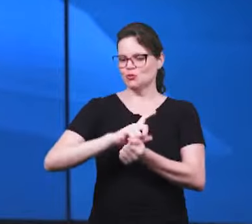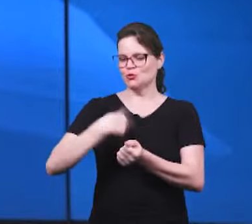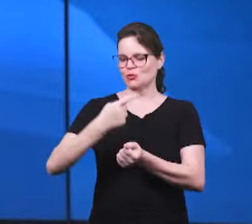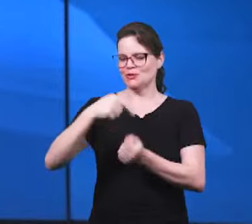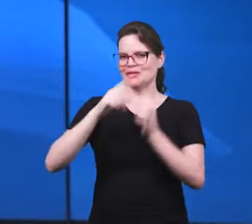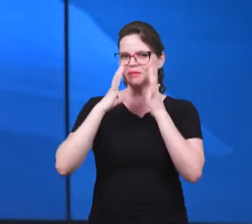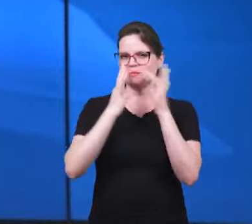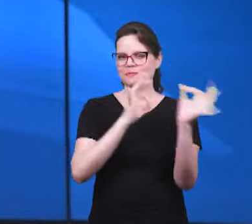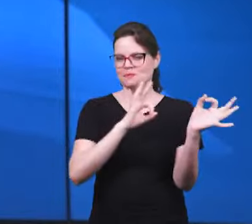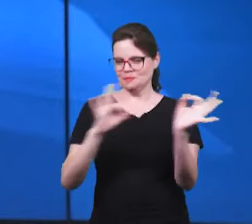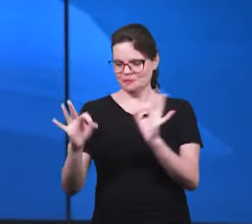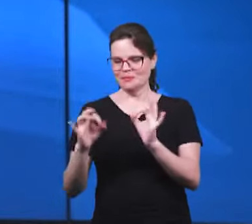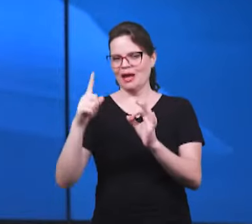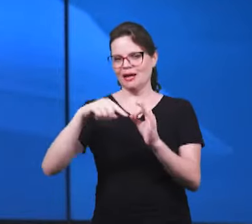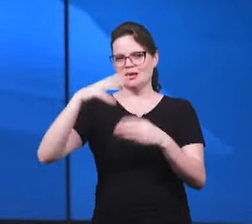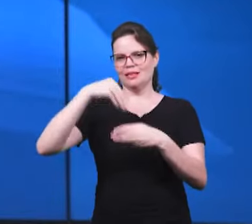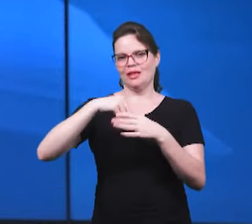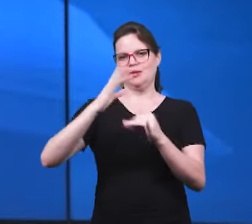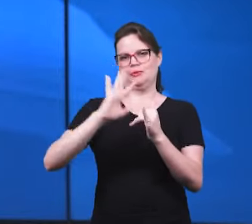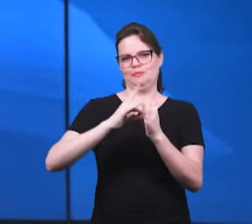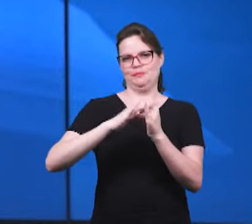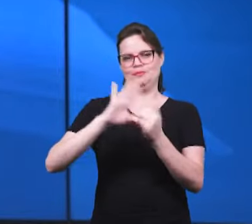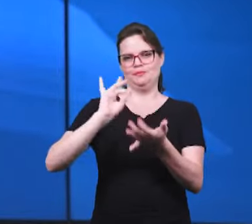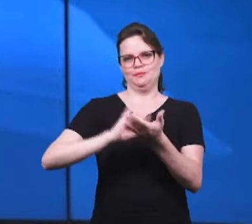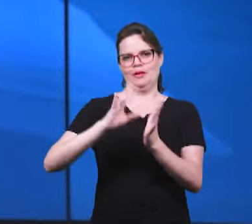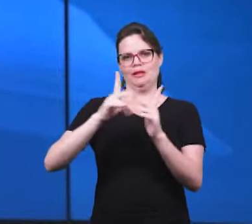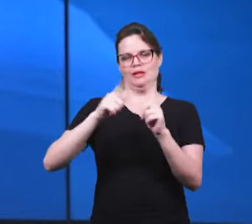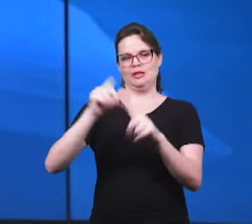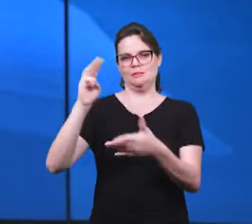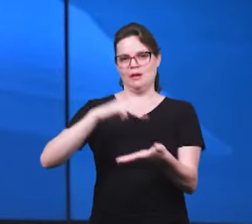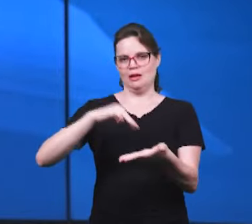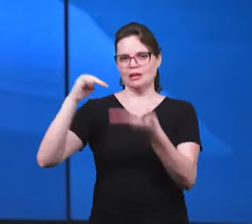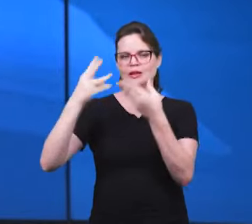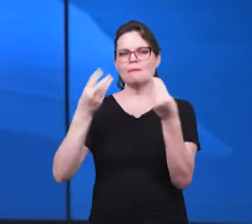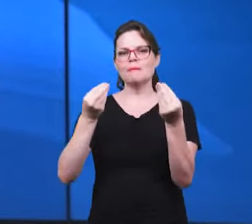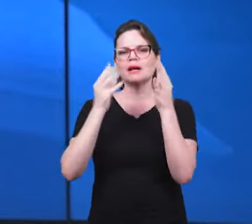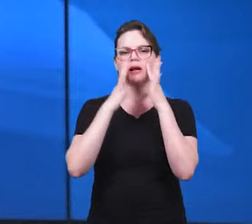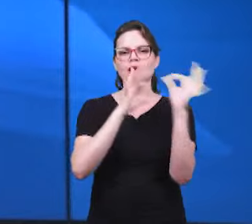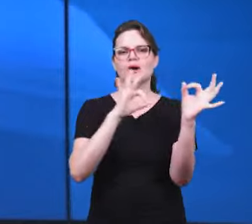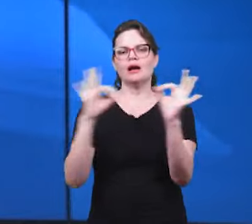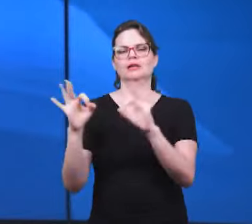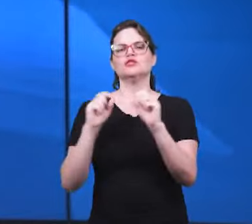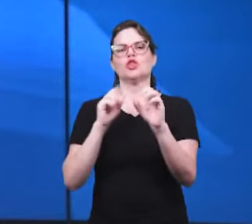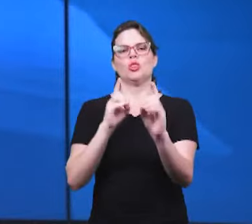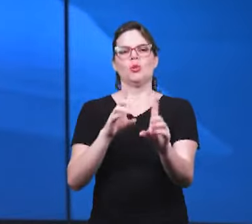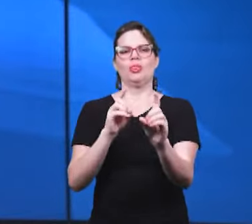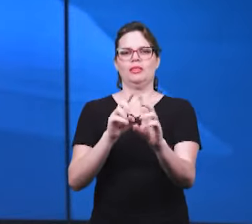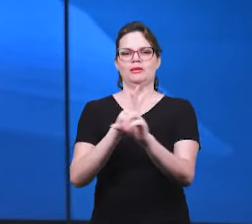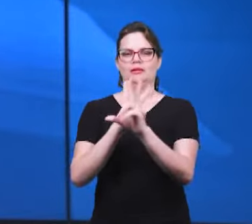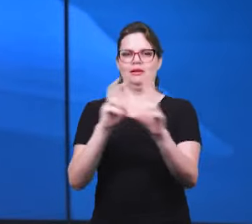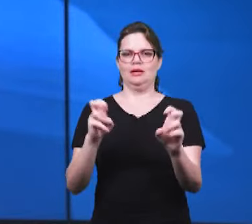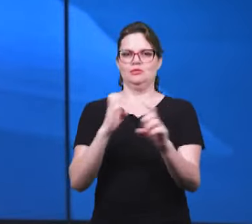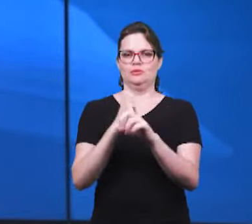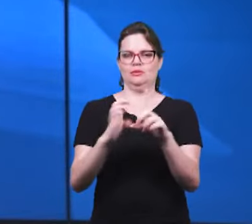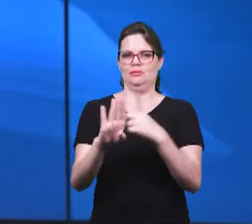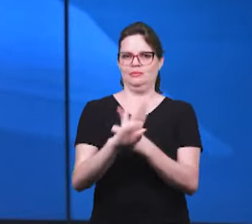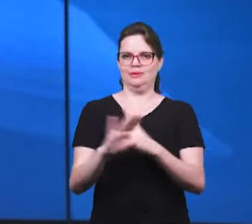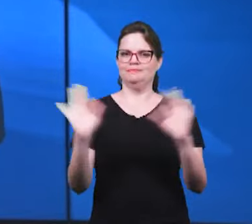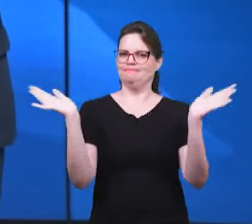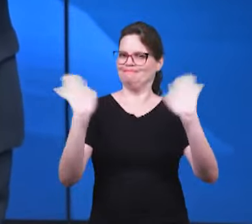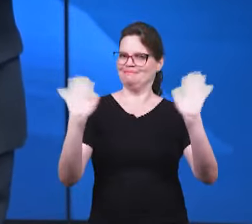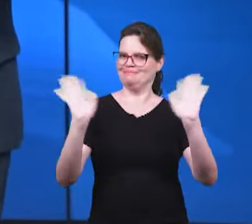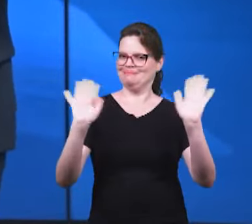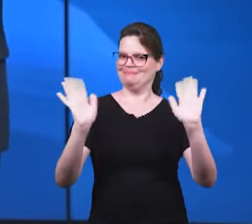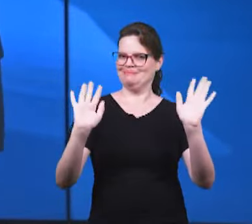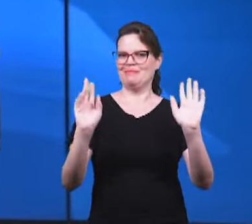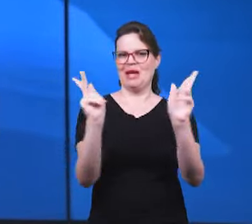conosco ainda sintonizado ao canal do nosso canal oficial do Youtube para receber o conteúdo doutrinário da Escola Bíblica